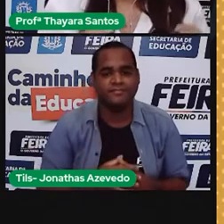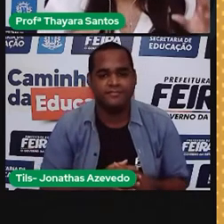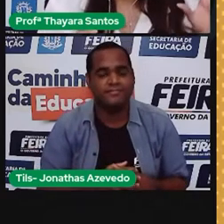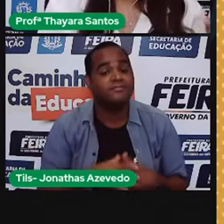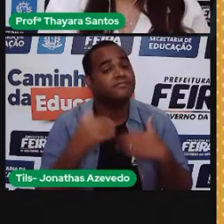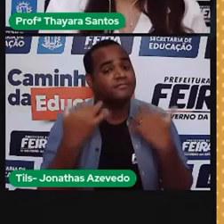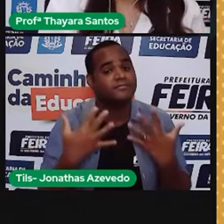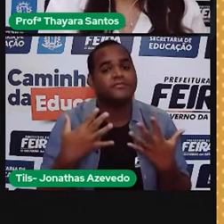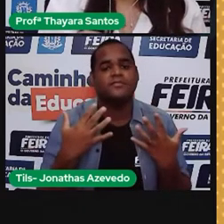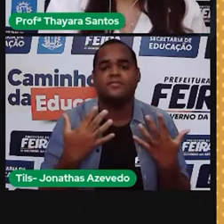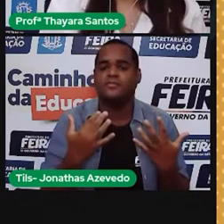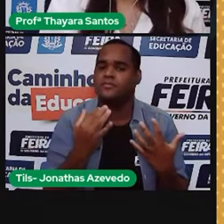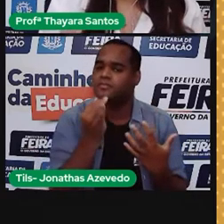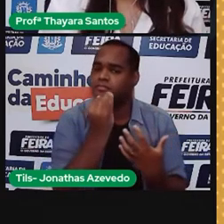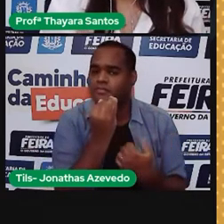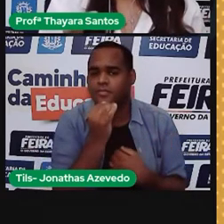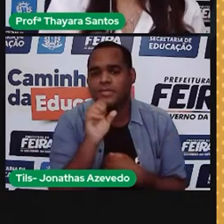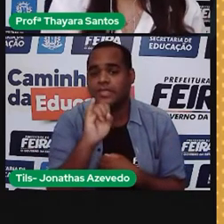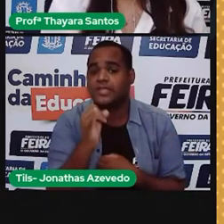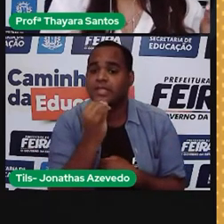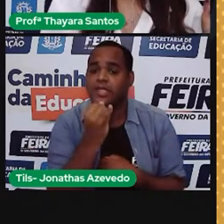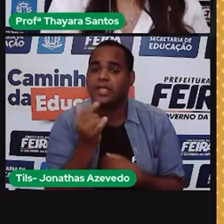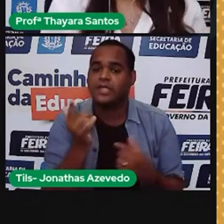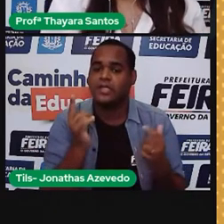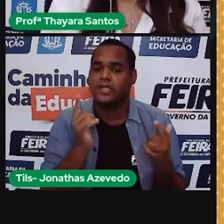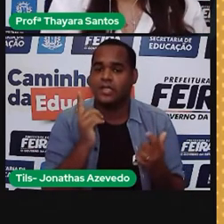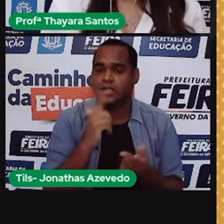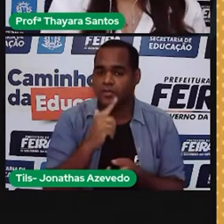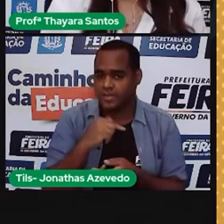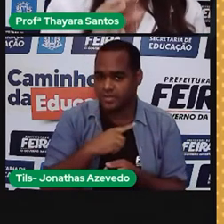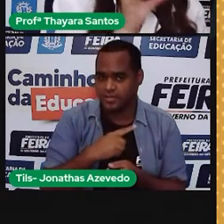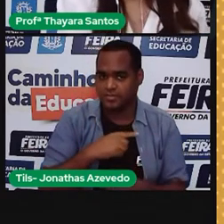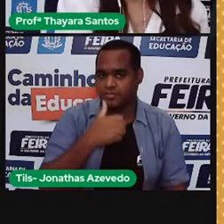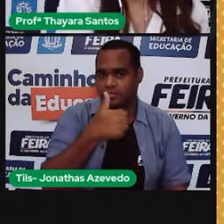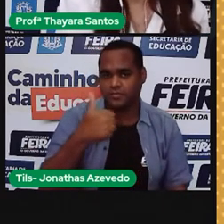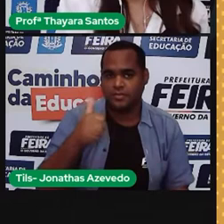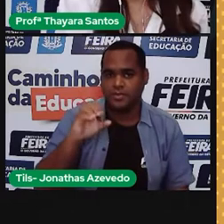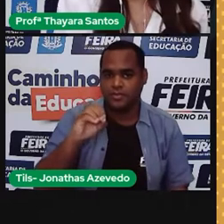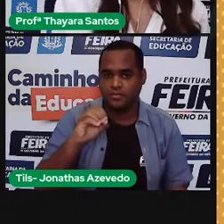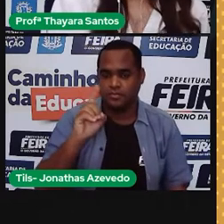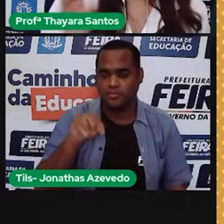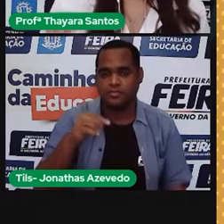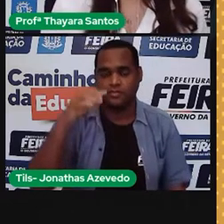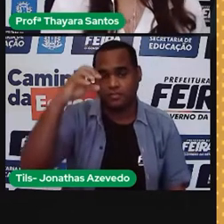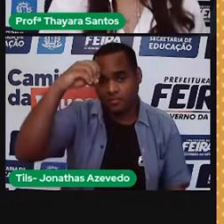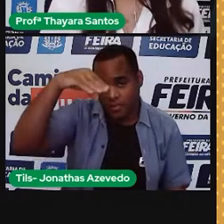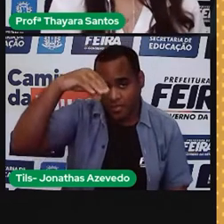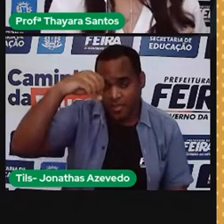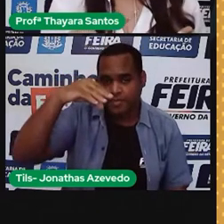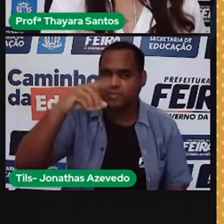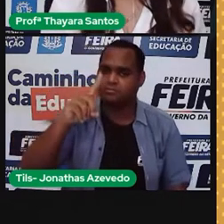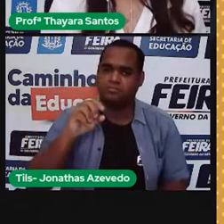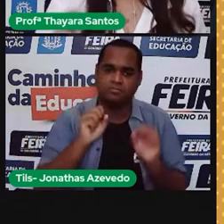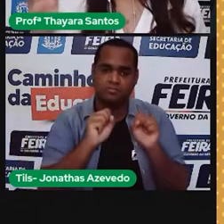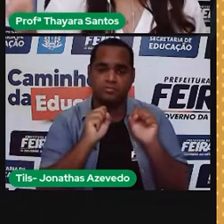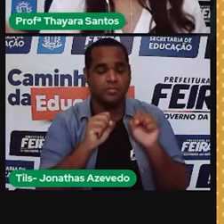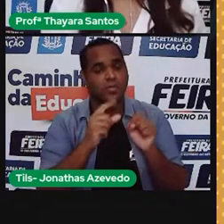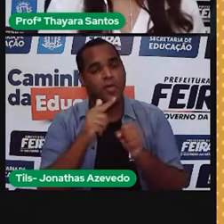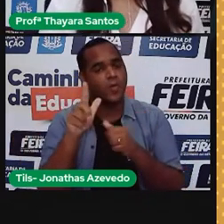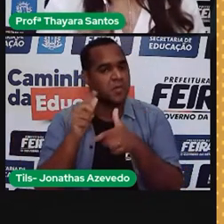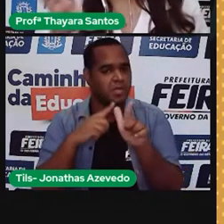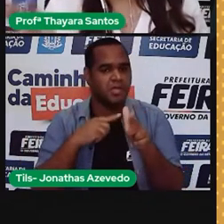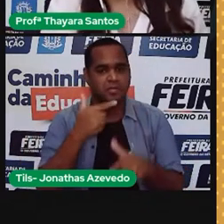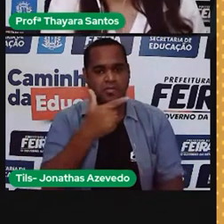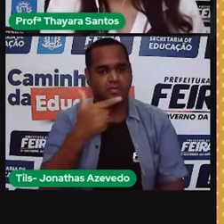Então, se ela tiver, se esse equipamento tiver nessa corrente 110, ela vai ter uma potência. Se ele tiver na corrente de